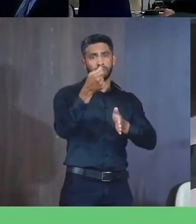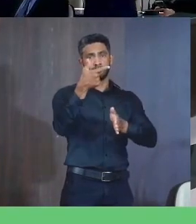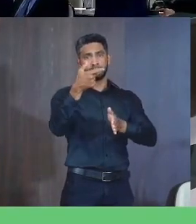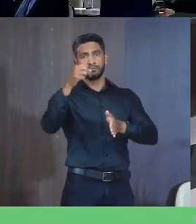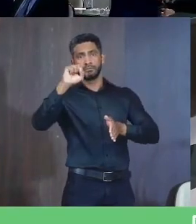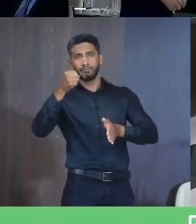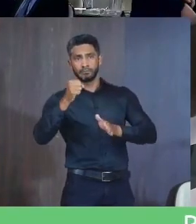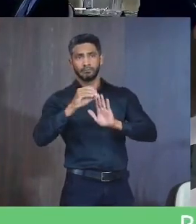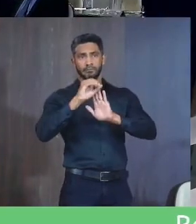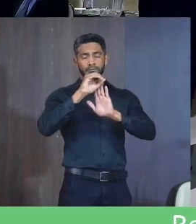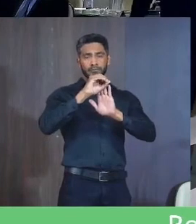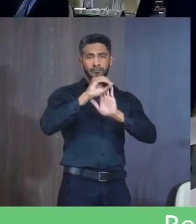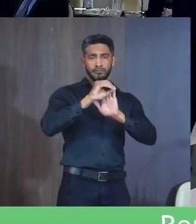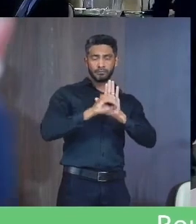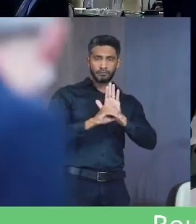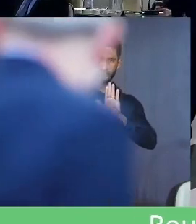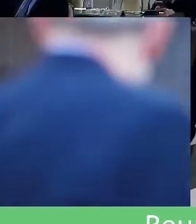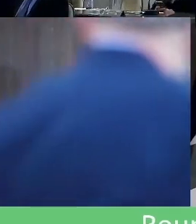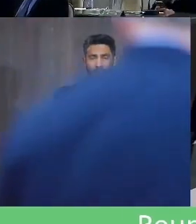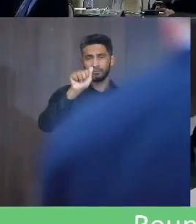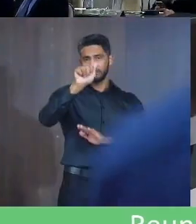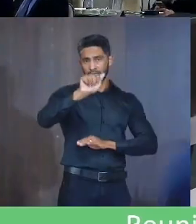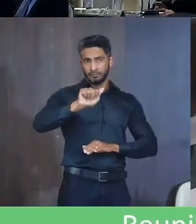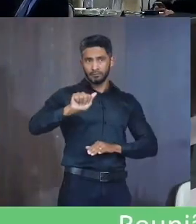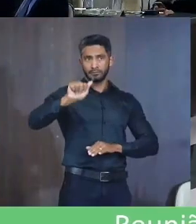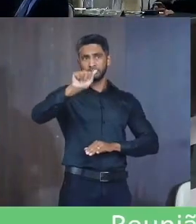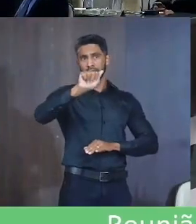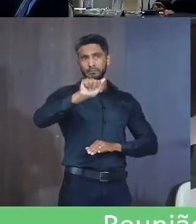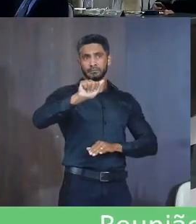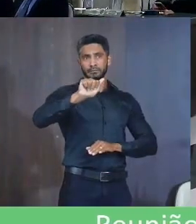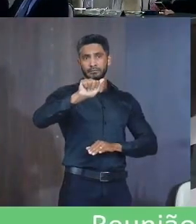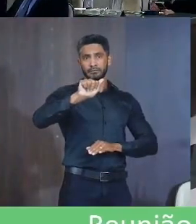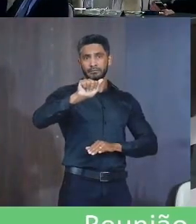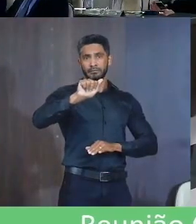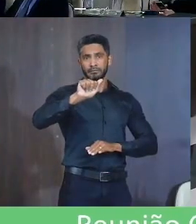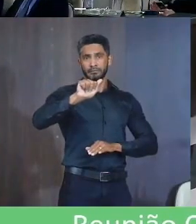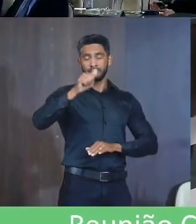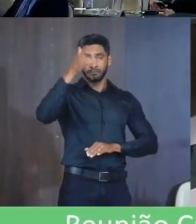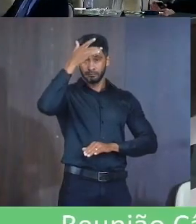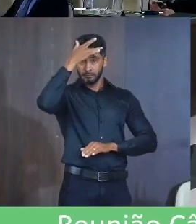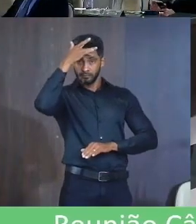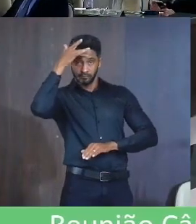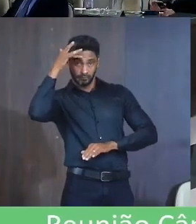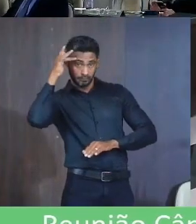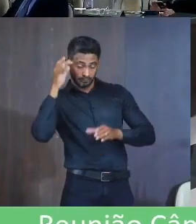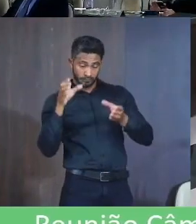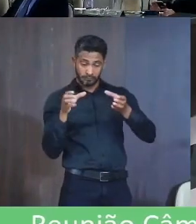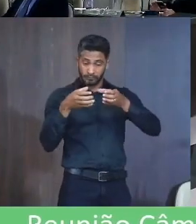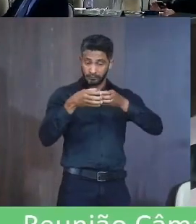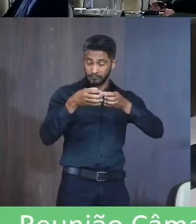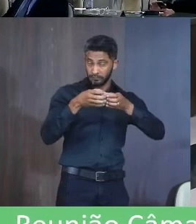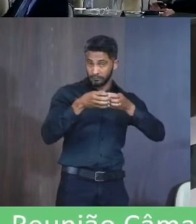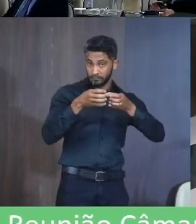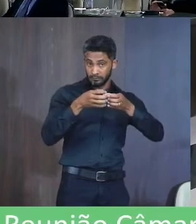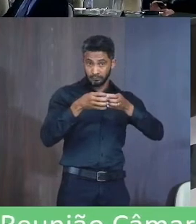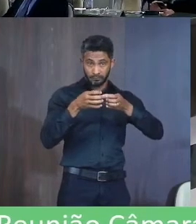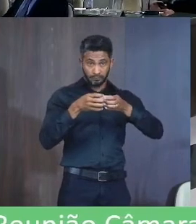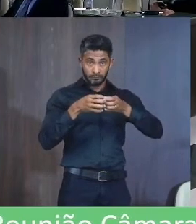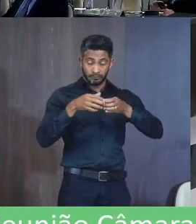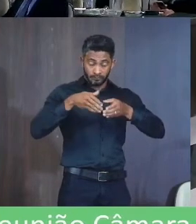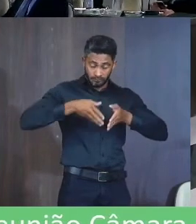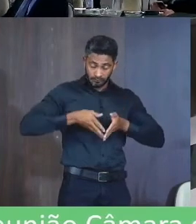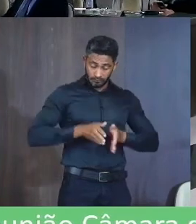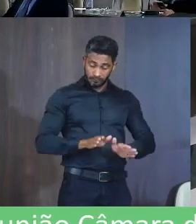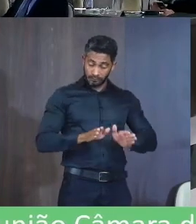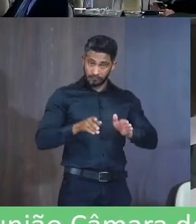Ofício da Alcotrag Associação única dos povos e comunidades tradicionais grutubanos Natos